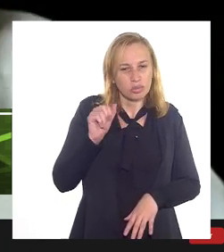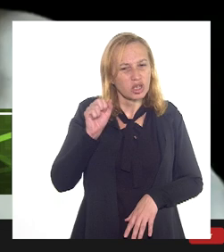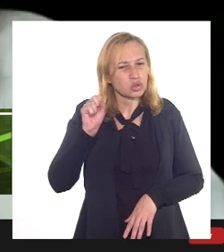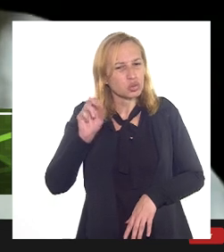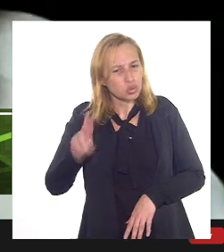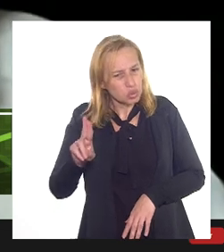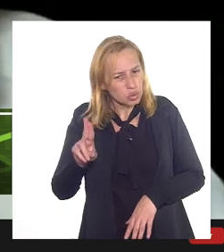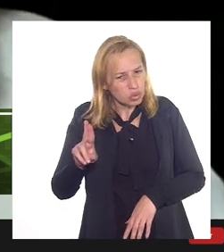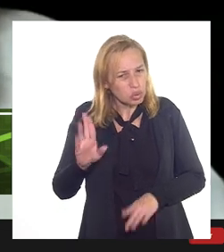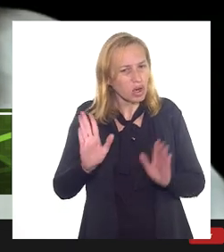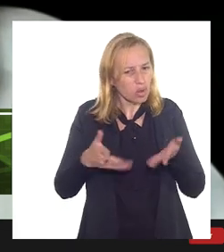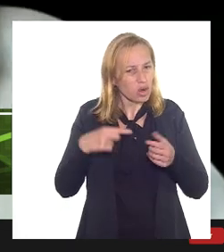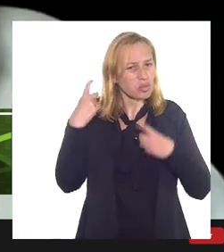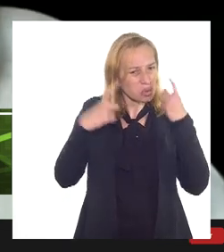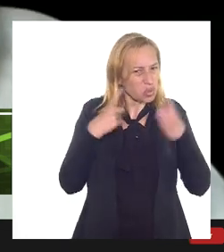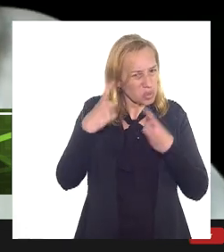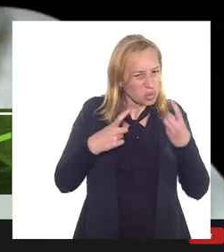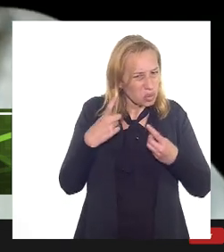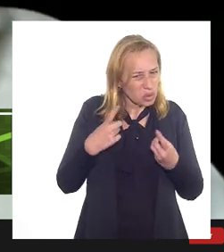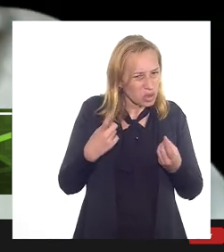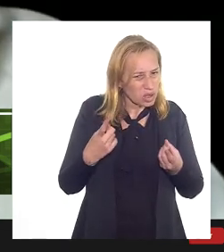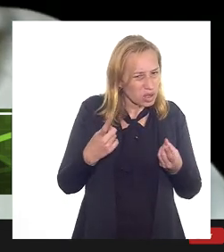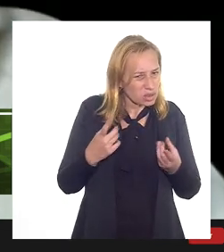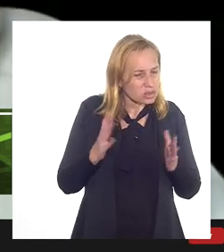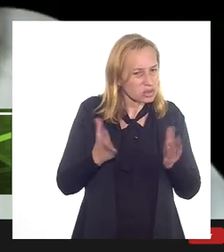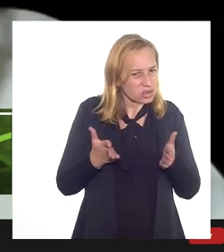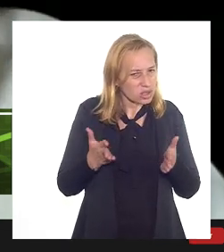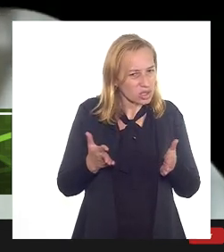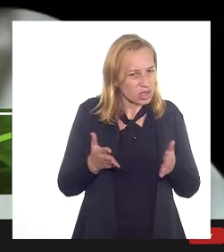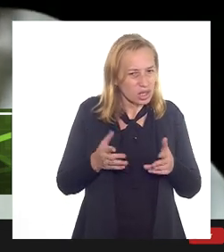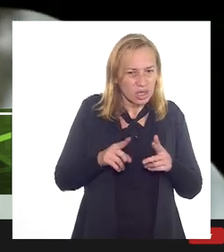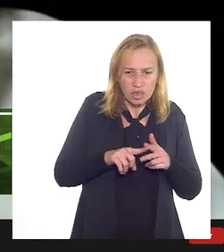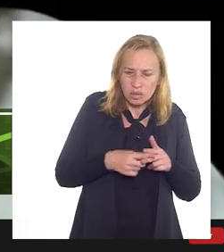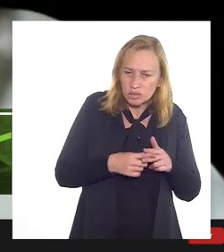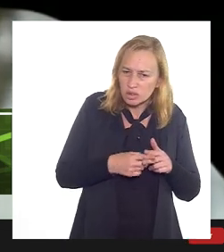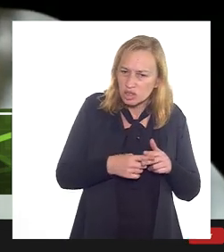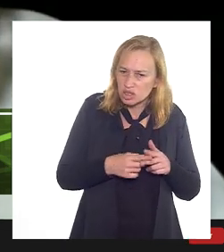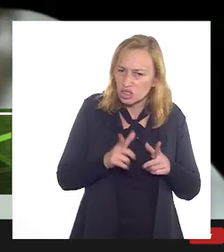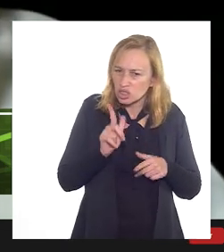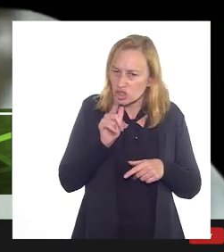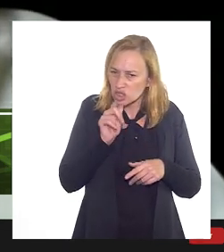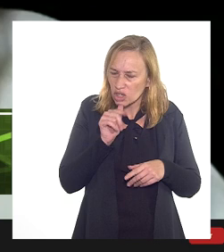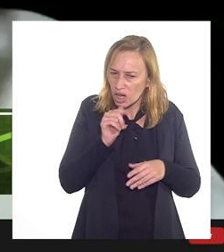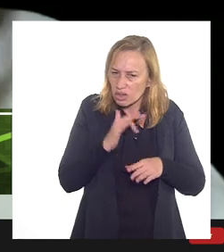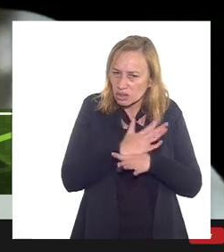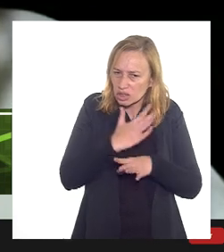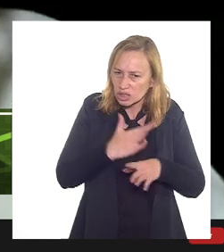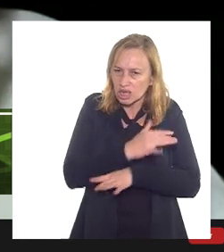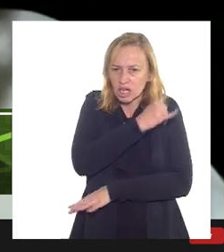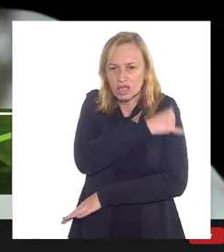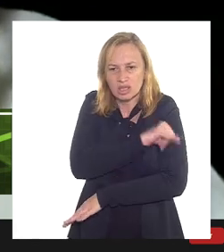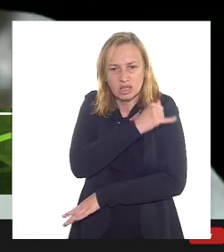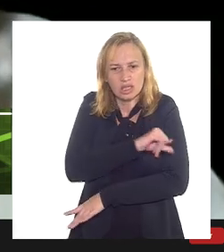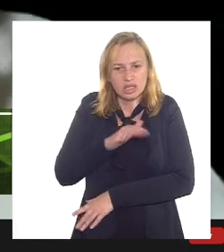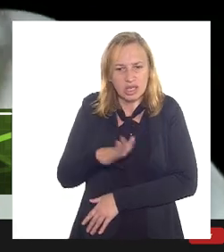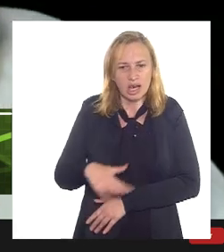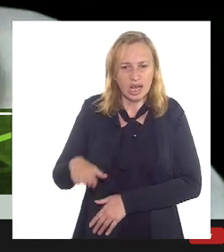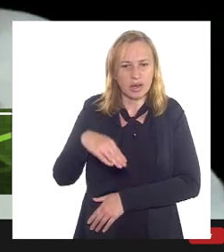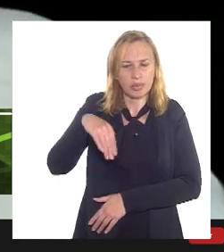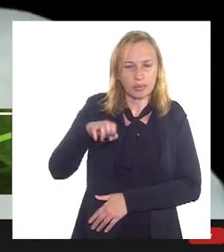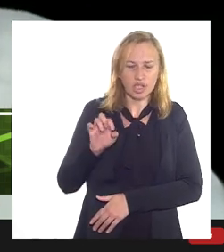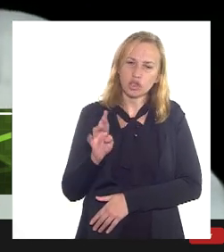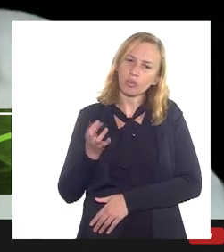preocupa agora, já que é a questão colocada em mexer na captação de águas da cidade do Rio de Janeiro da área metropolitana.